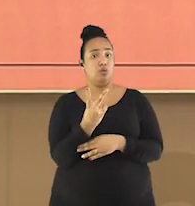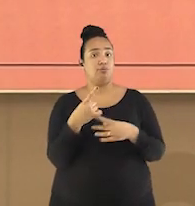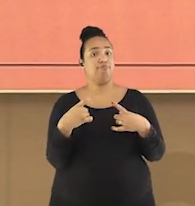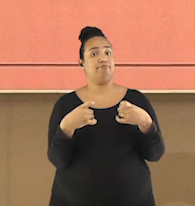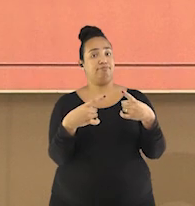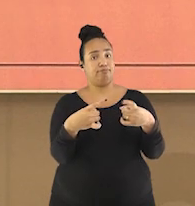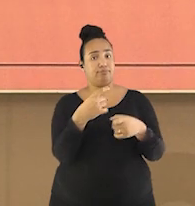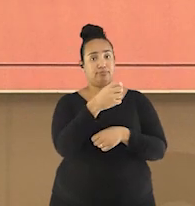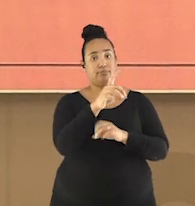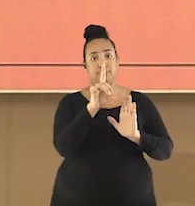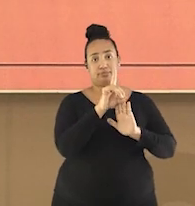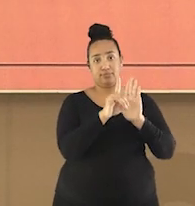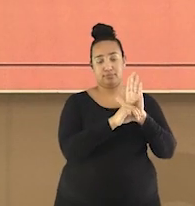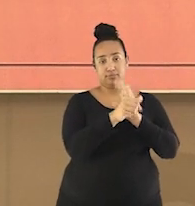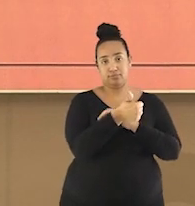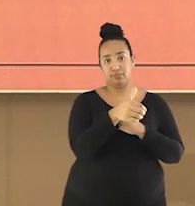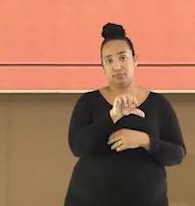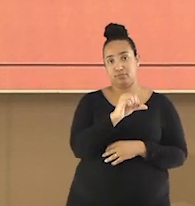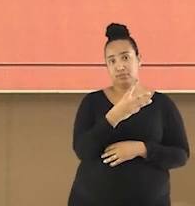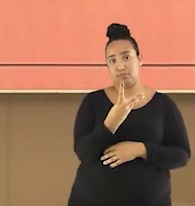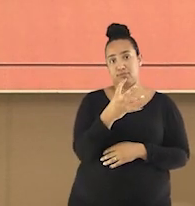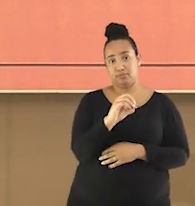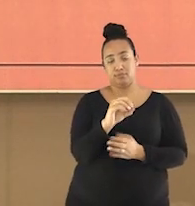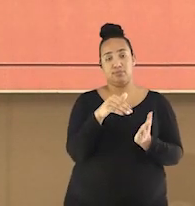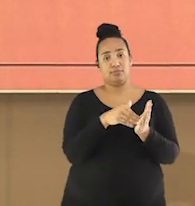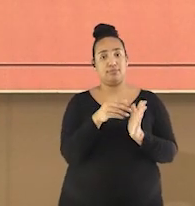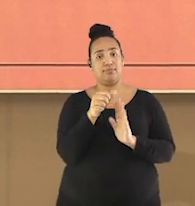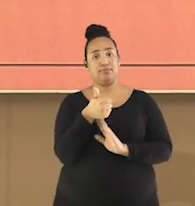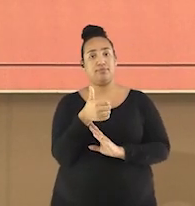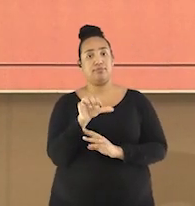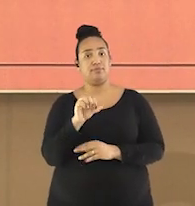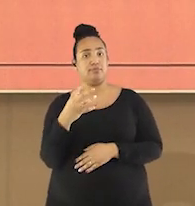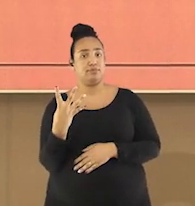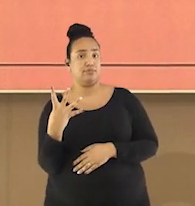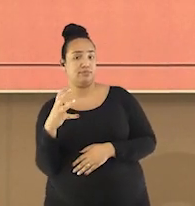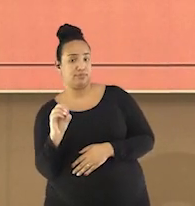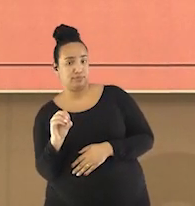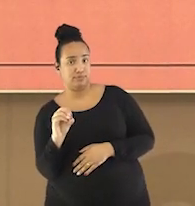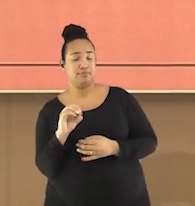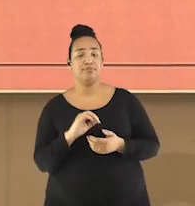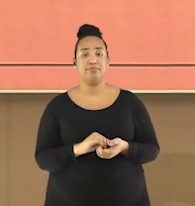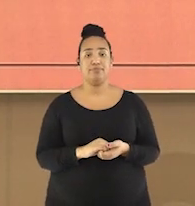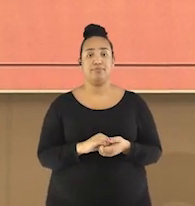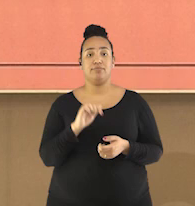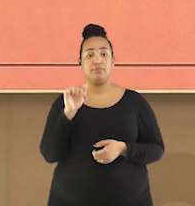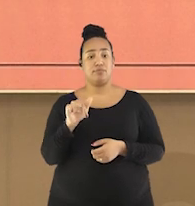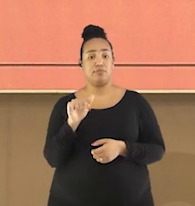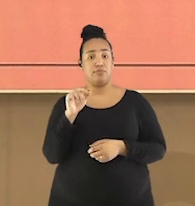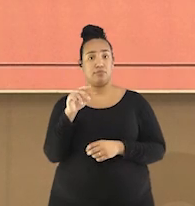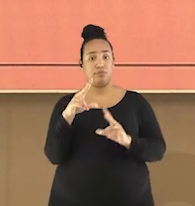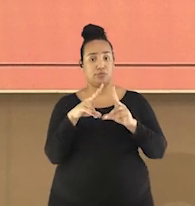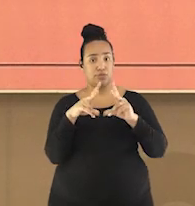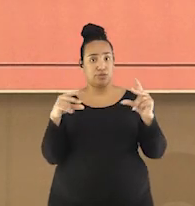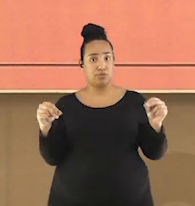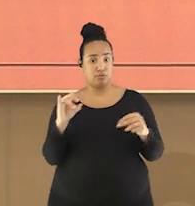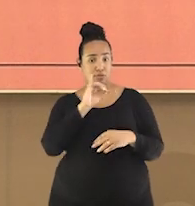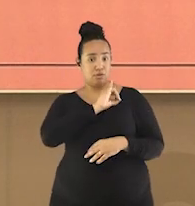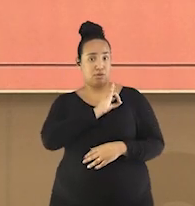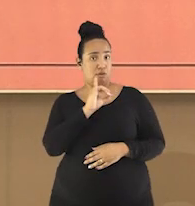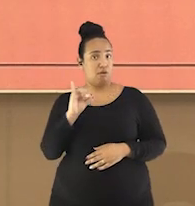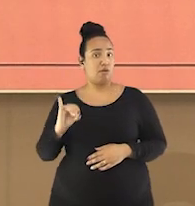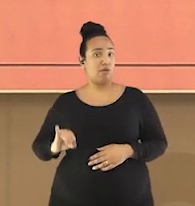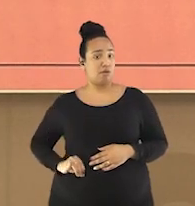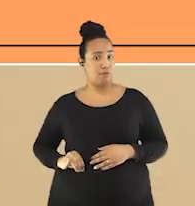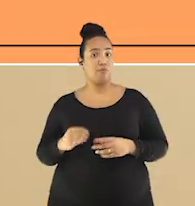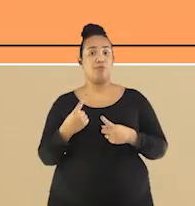as décadas de 1930 e 1940. Essa ação do Japão em se tornar imperialista é exatamente para não ser